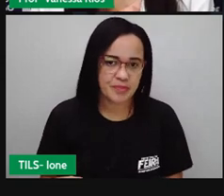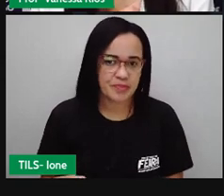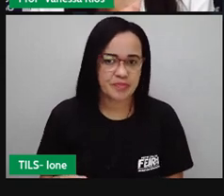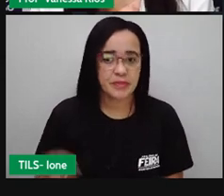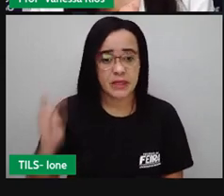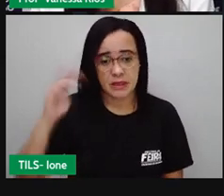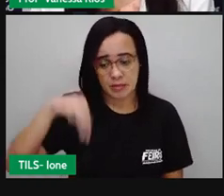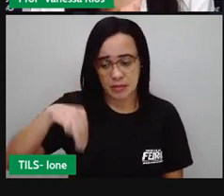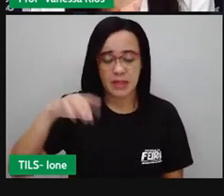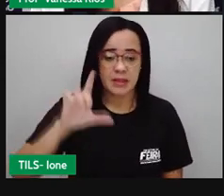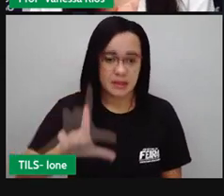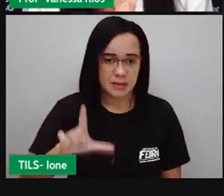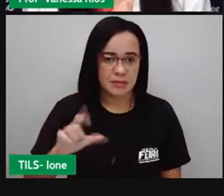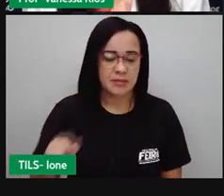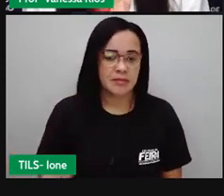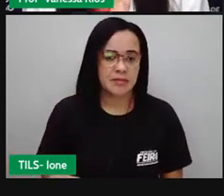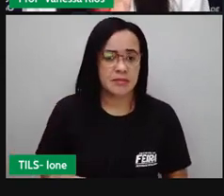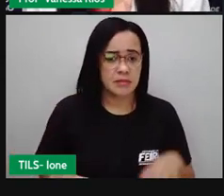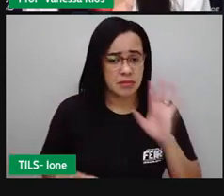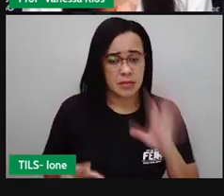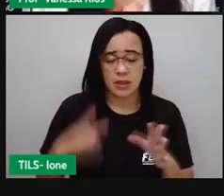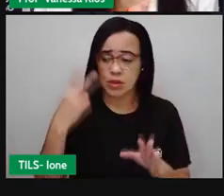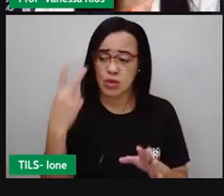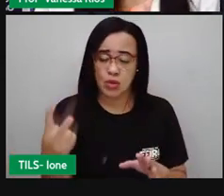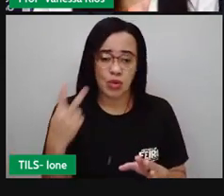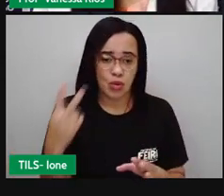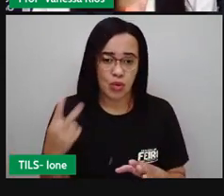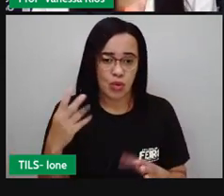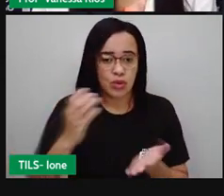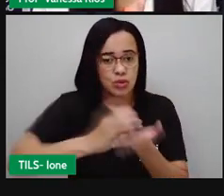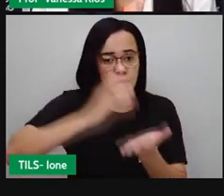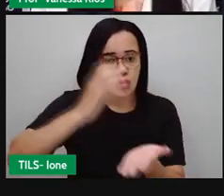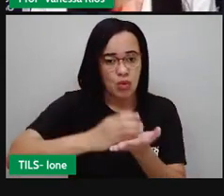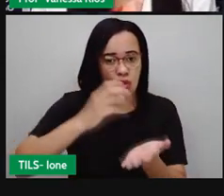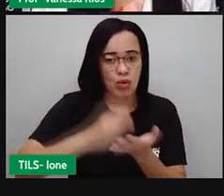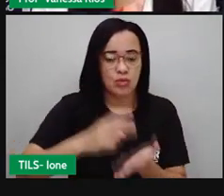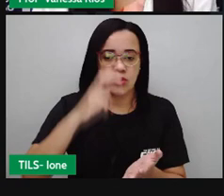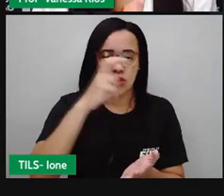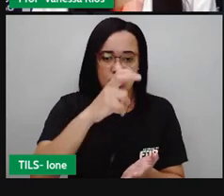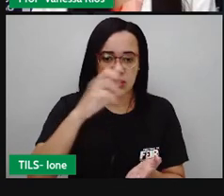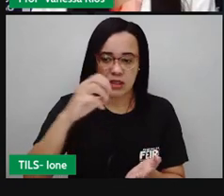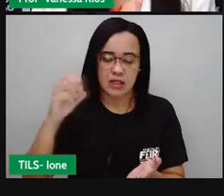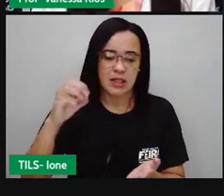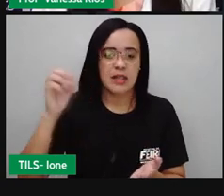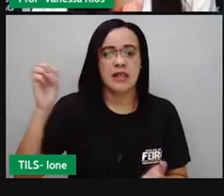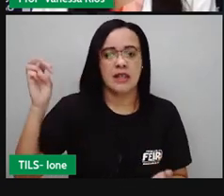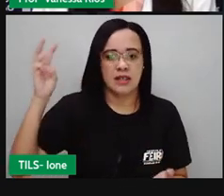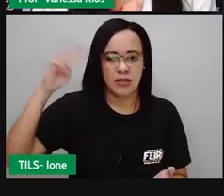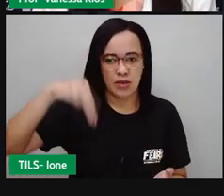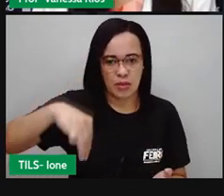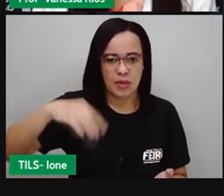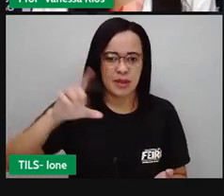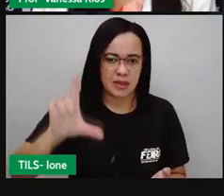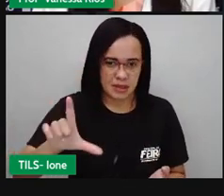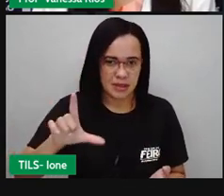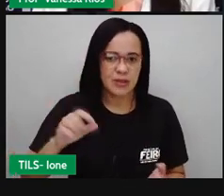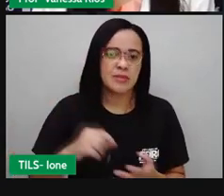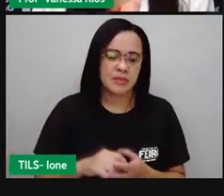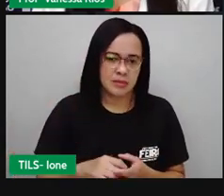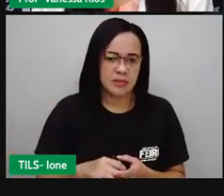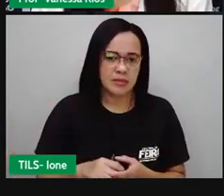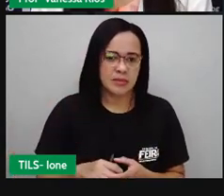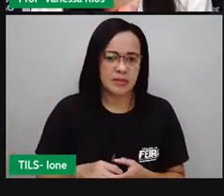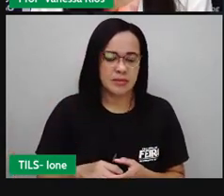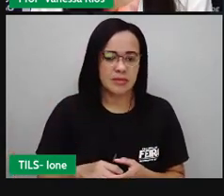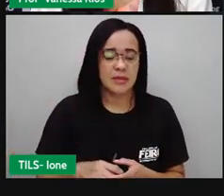aí foram dois copos de 500 mililitros. Olha o cálculo que a Pró fez. 500 mais 500, que é igual a